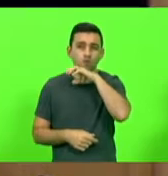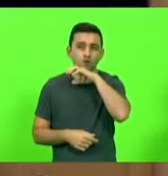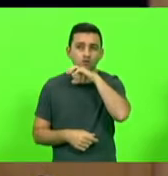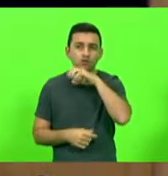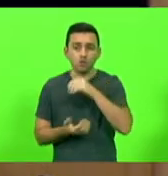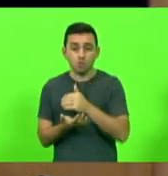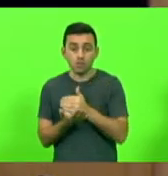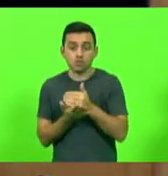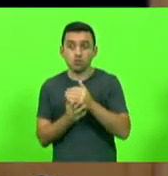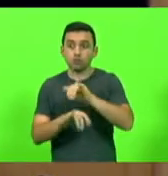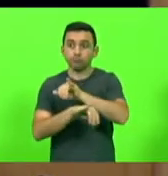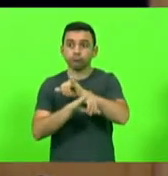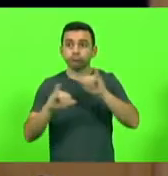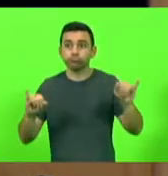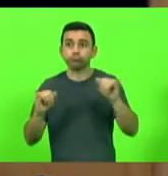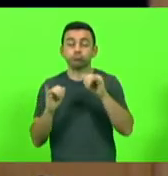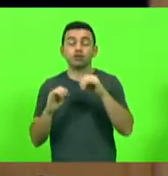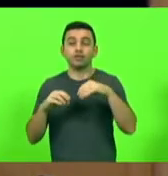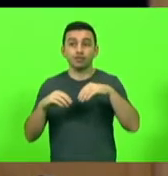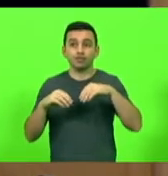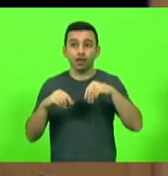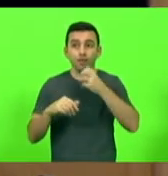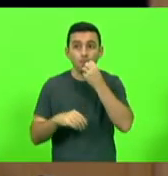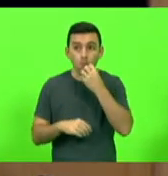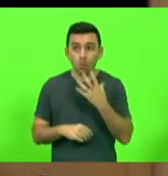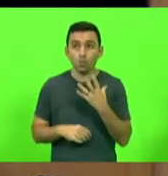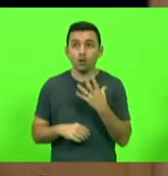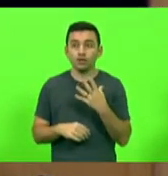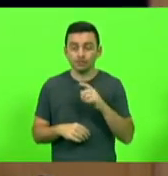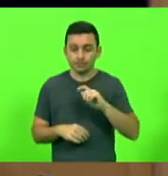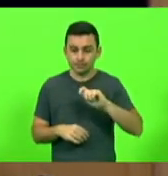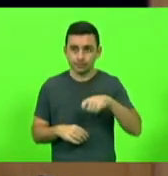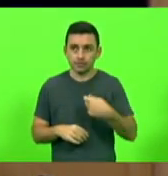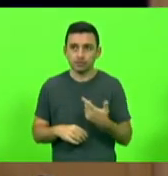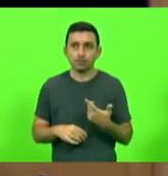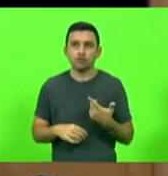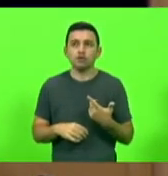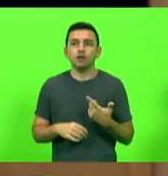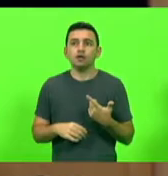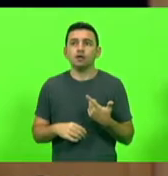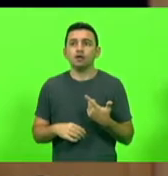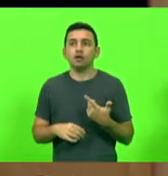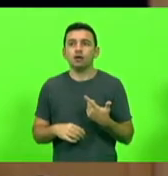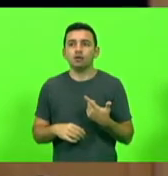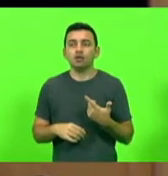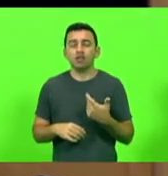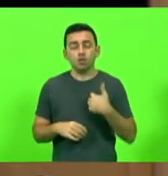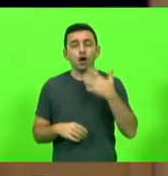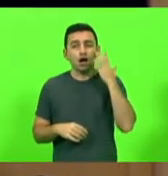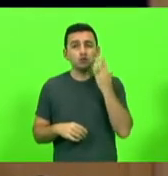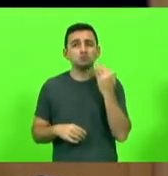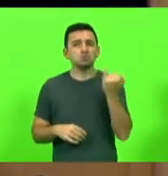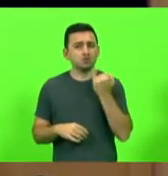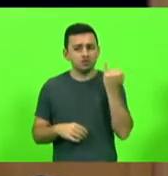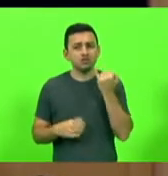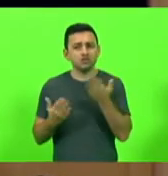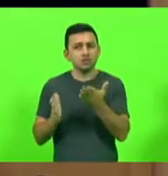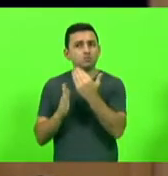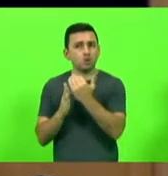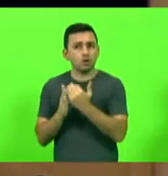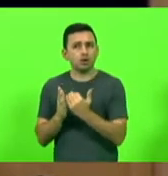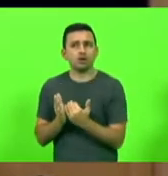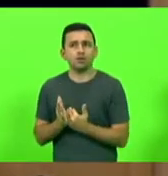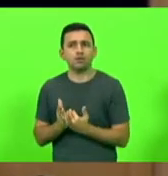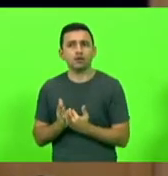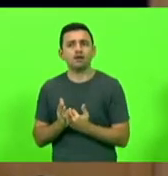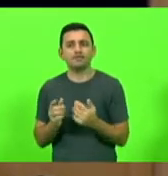Boa, passo importante, espero que isso, de fato, seja viabilizado. E faço, inclusive, aqui um parêntese para